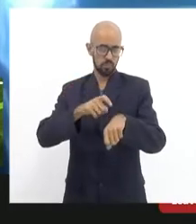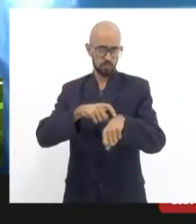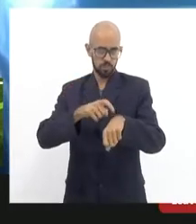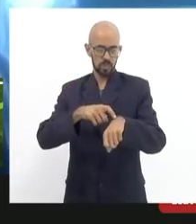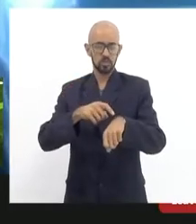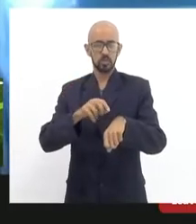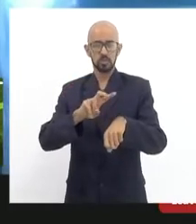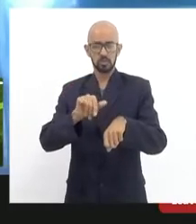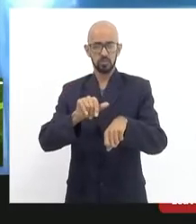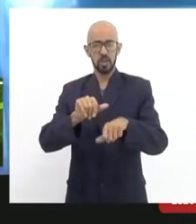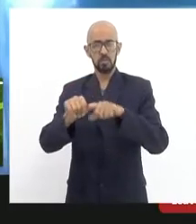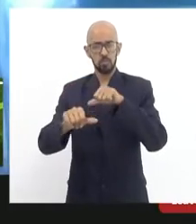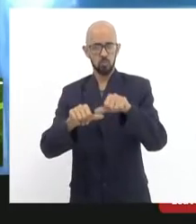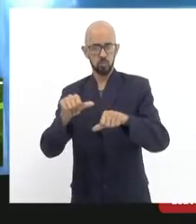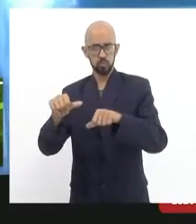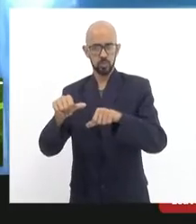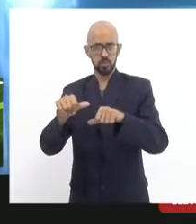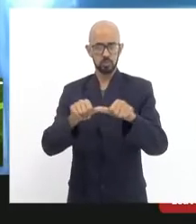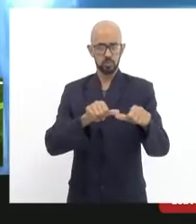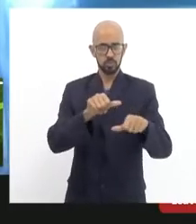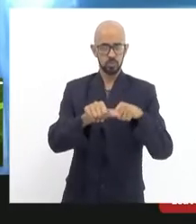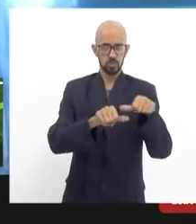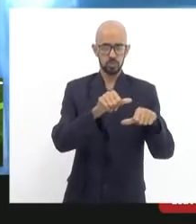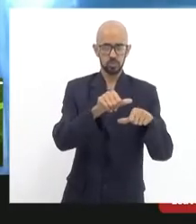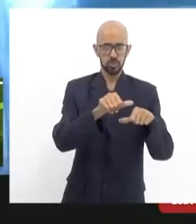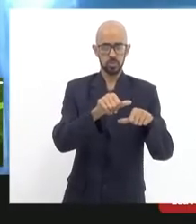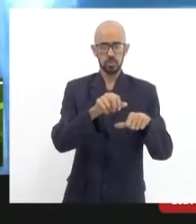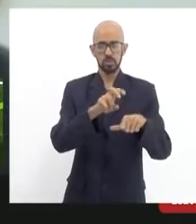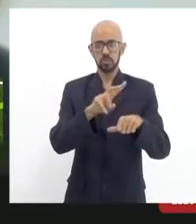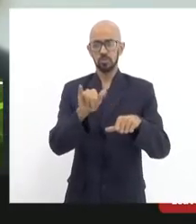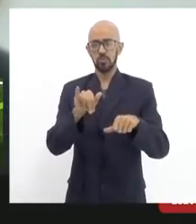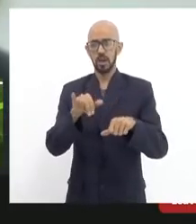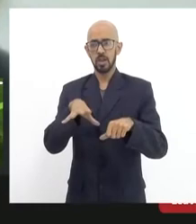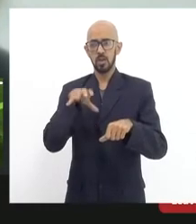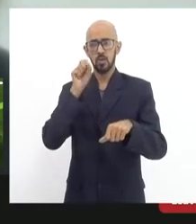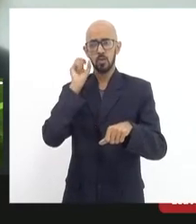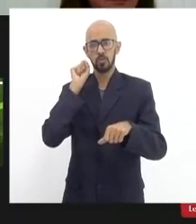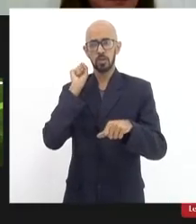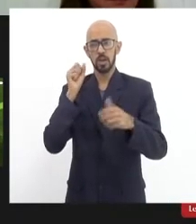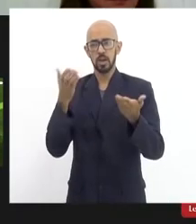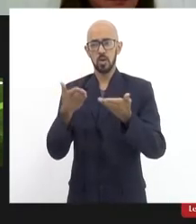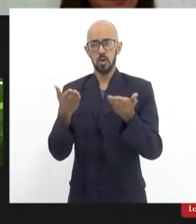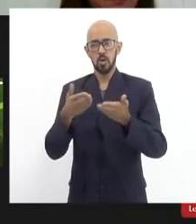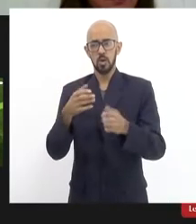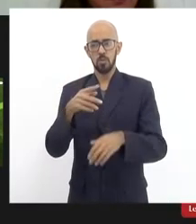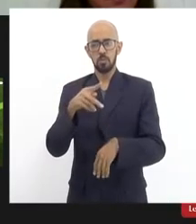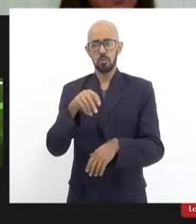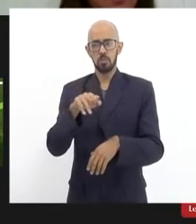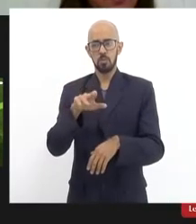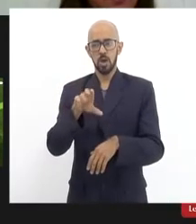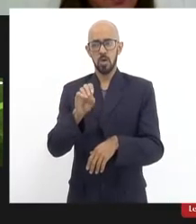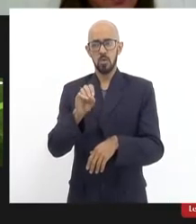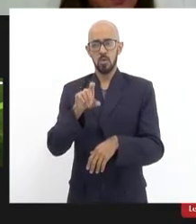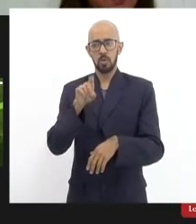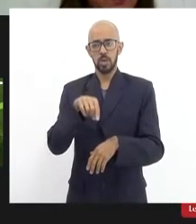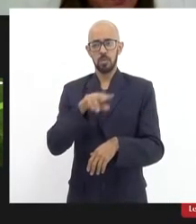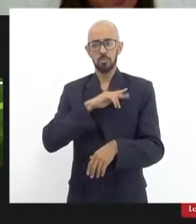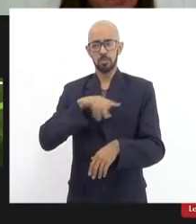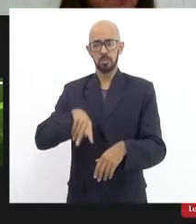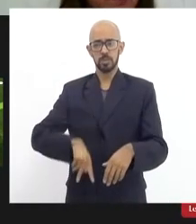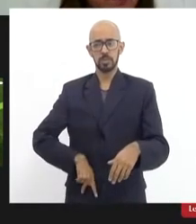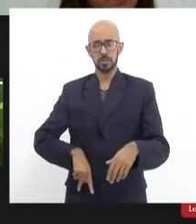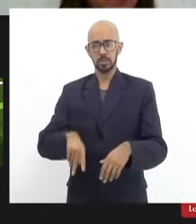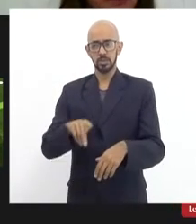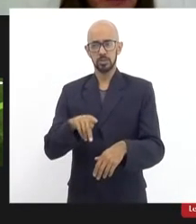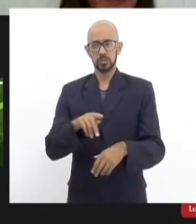aqui, vamos ouvir o Paulo Sá, que é presidente da Mast. Ele,